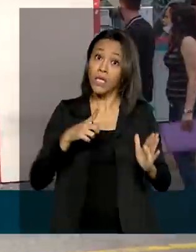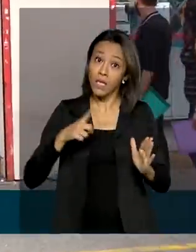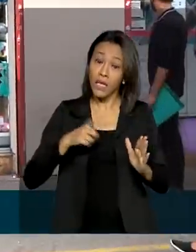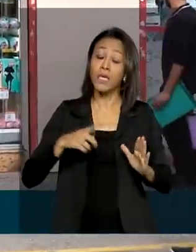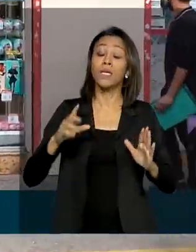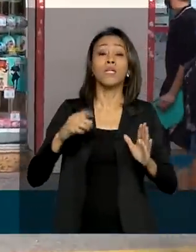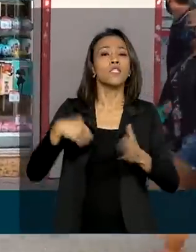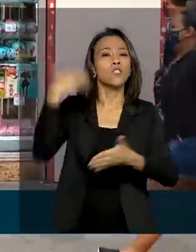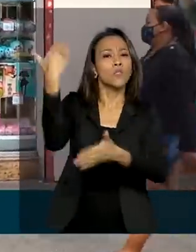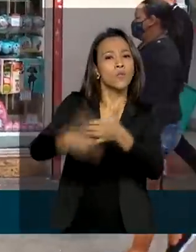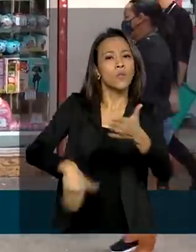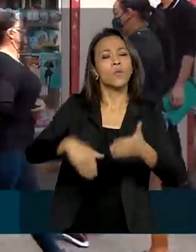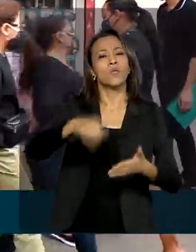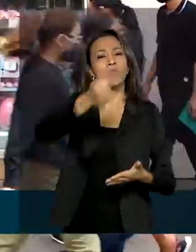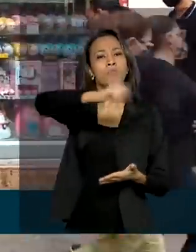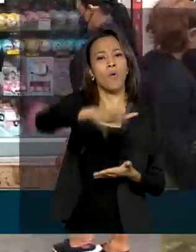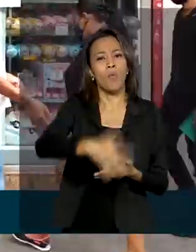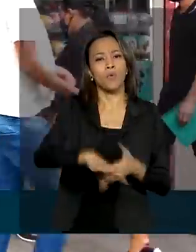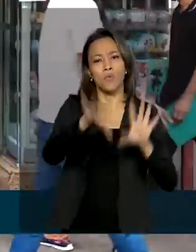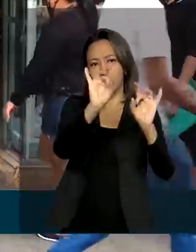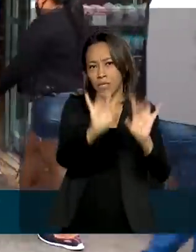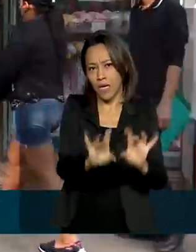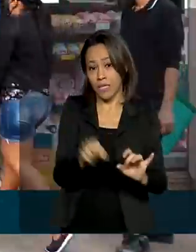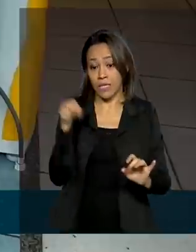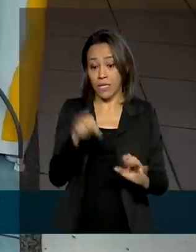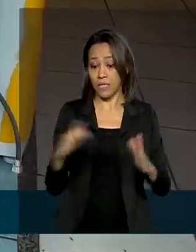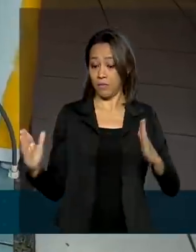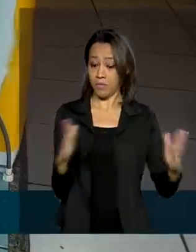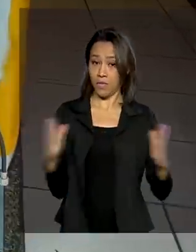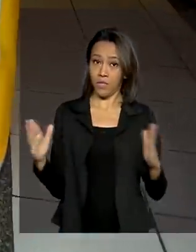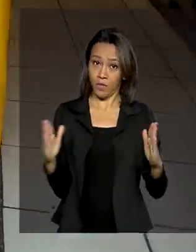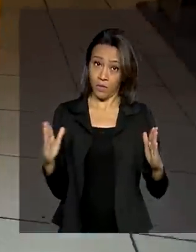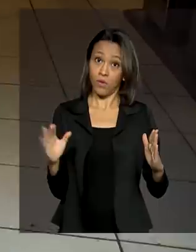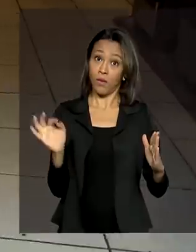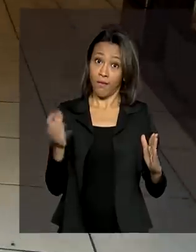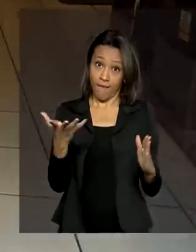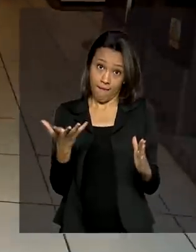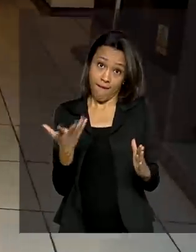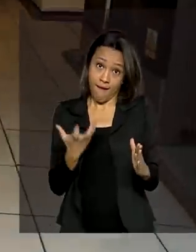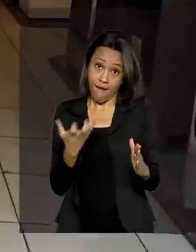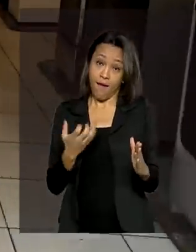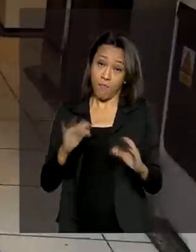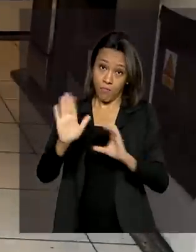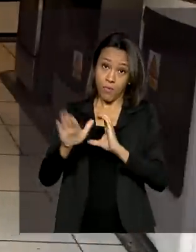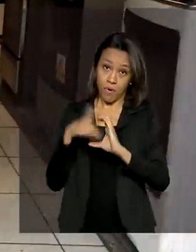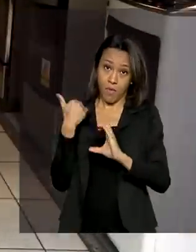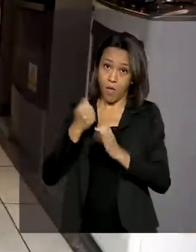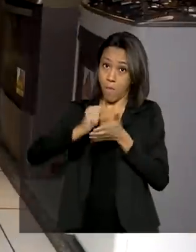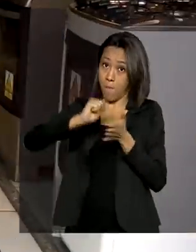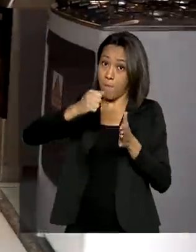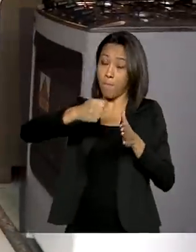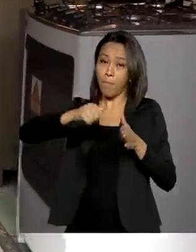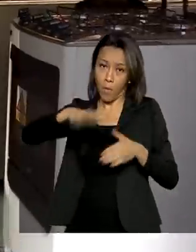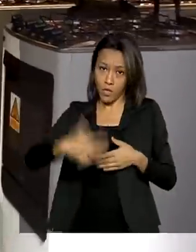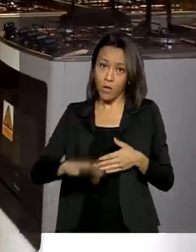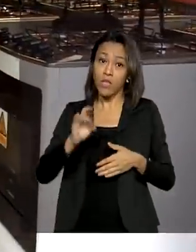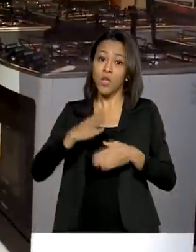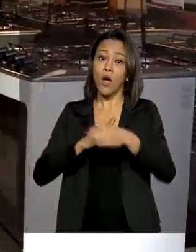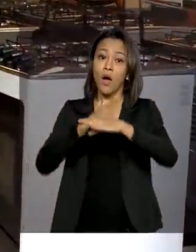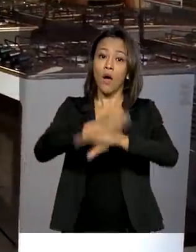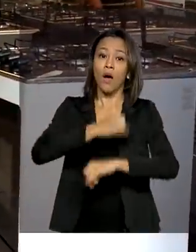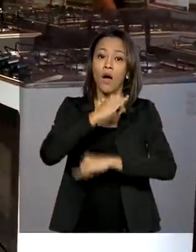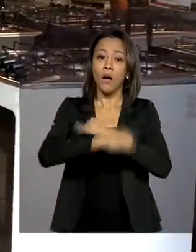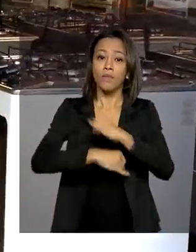especiais aos consumidores nesse período. Quem tiver interesse em receber por e-mail as promoções, é só se cadastrar na página